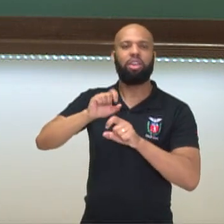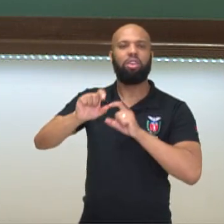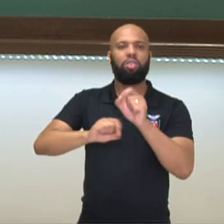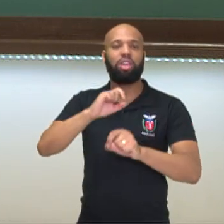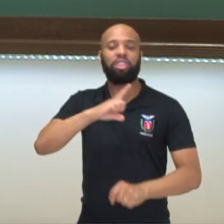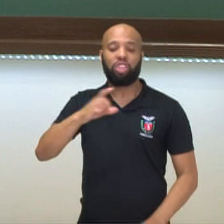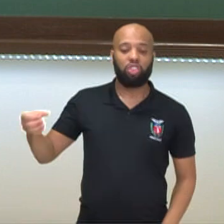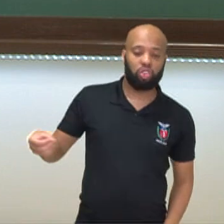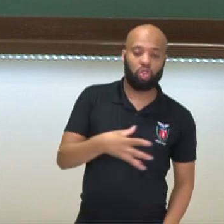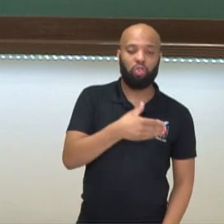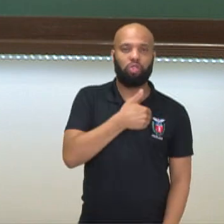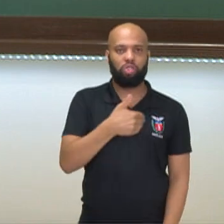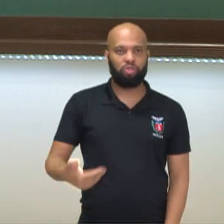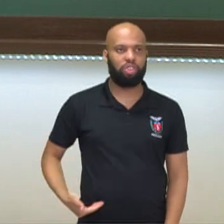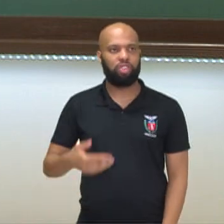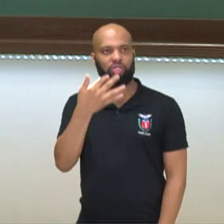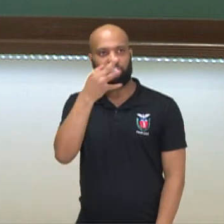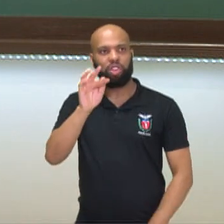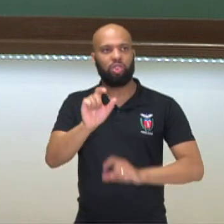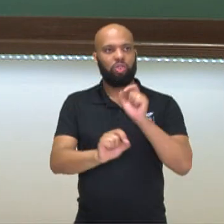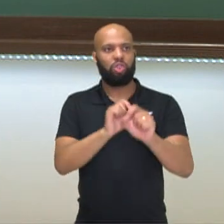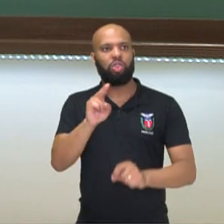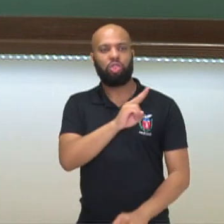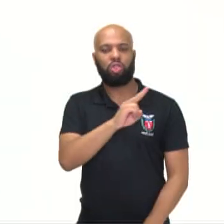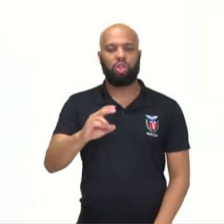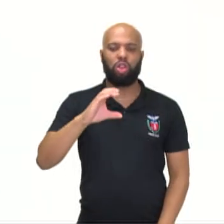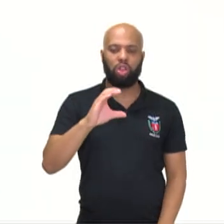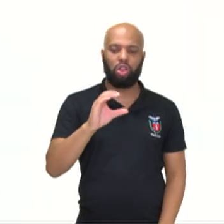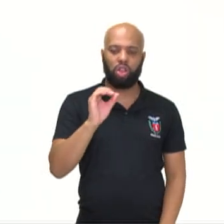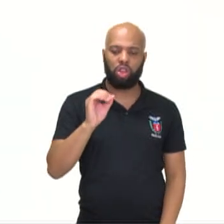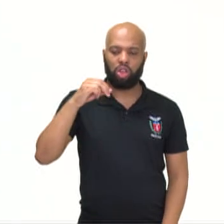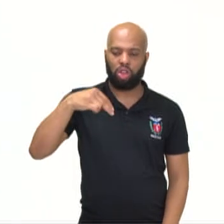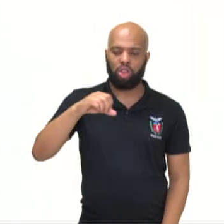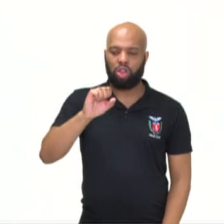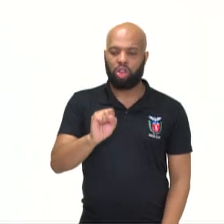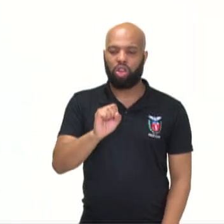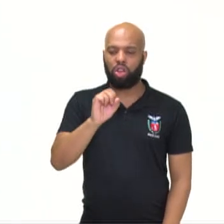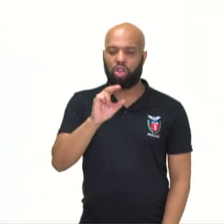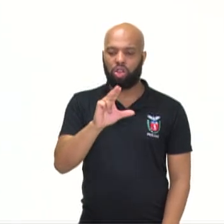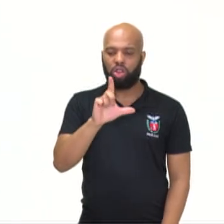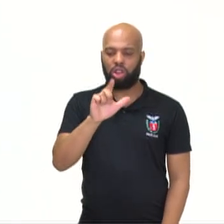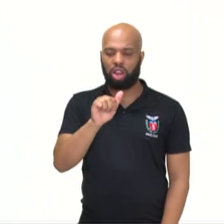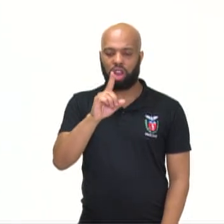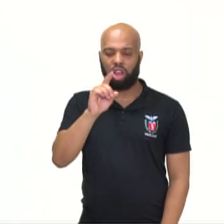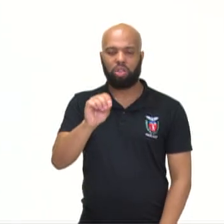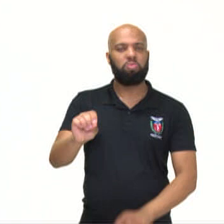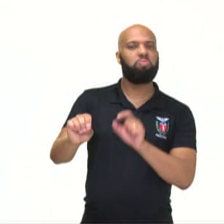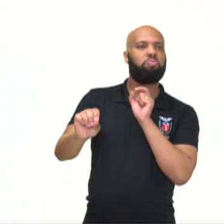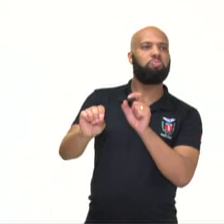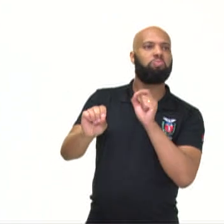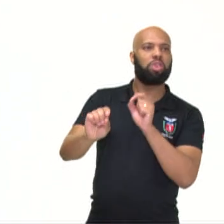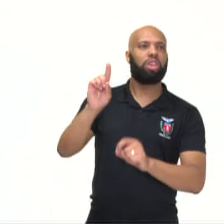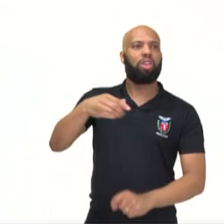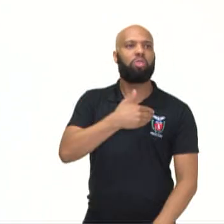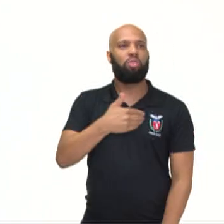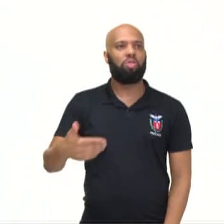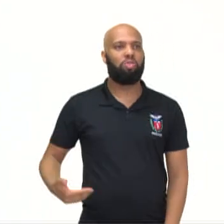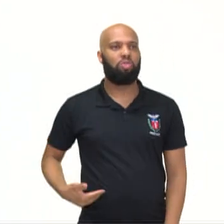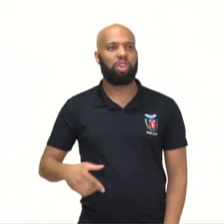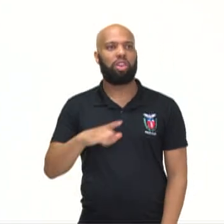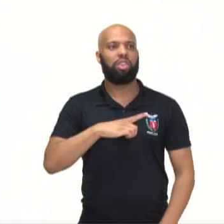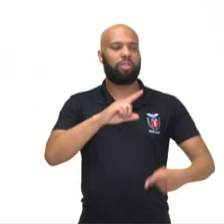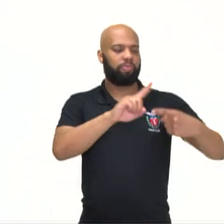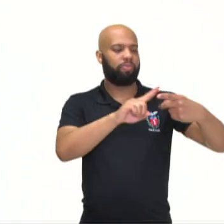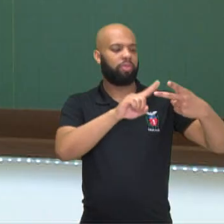novo governo francês que é chamado de consulado. O consulado ele vai ser um governo dividido entre